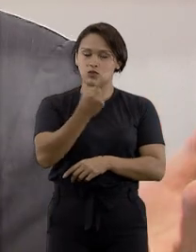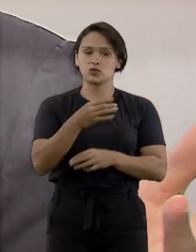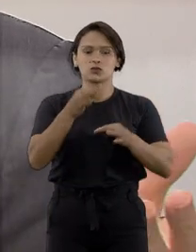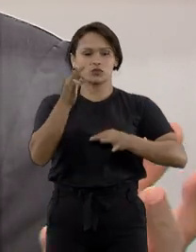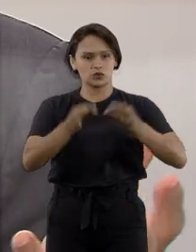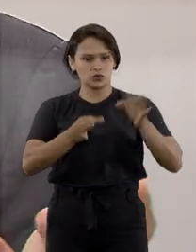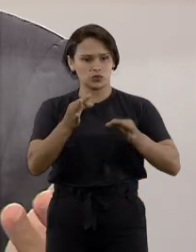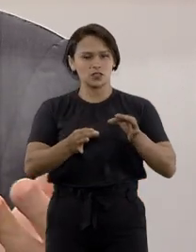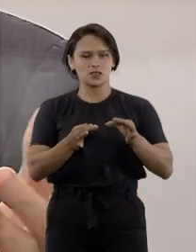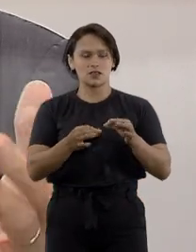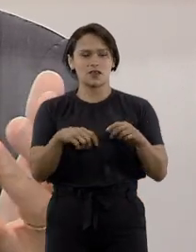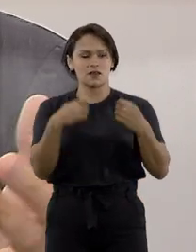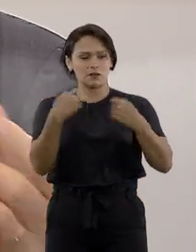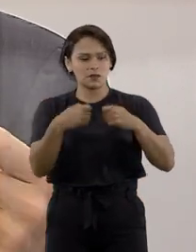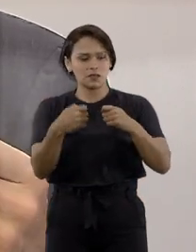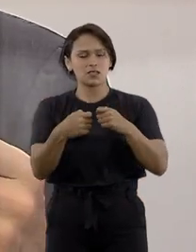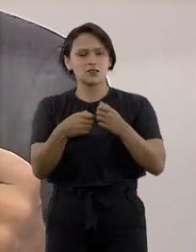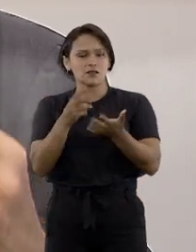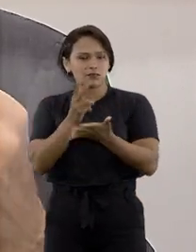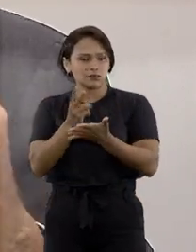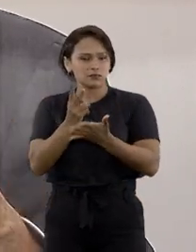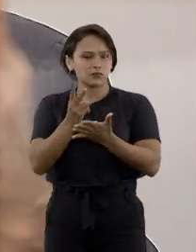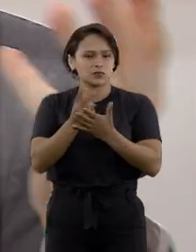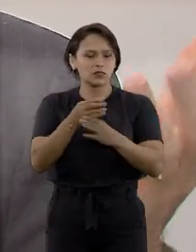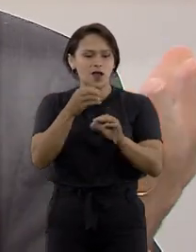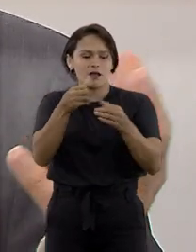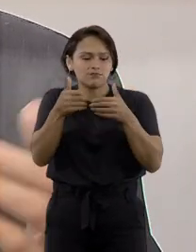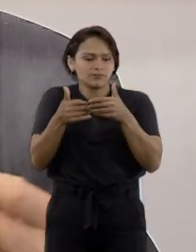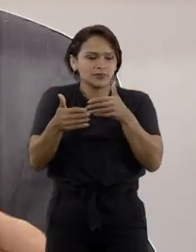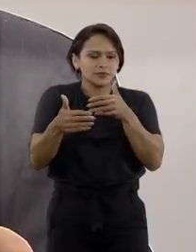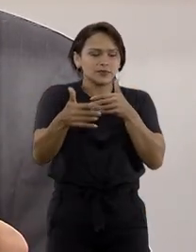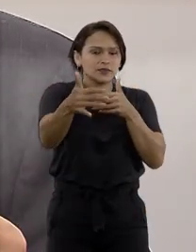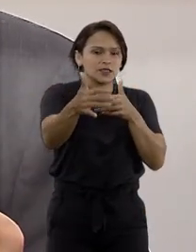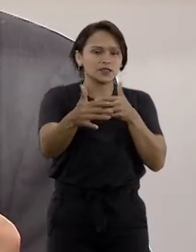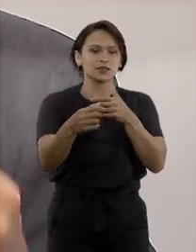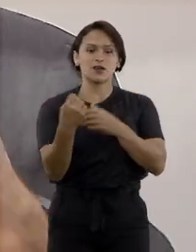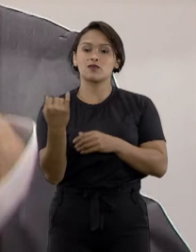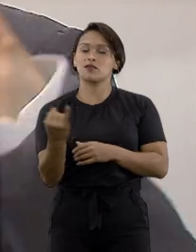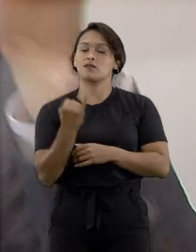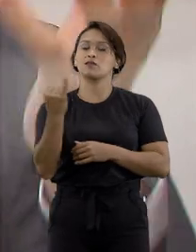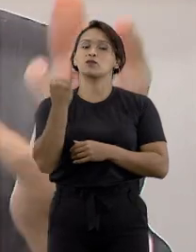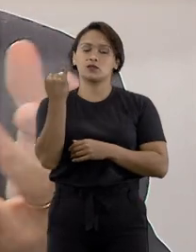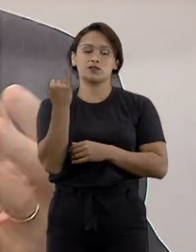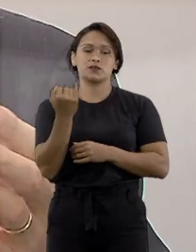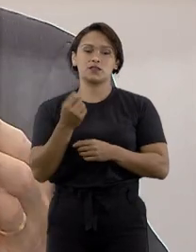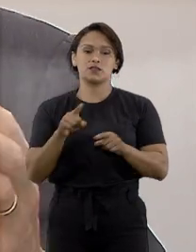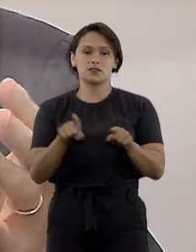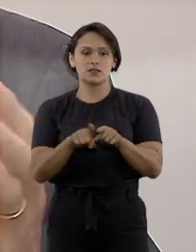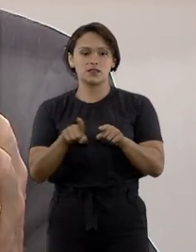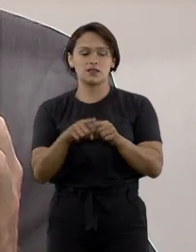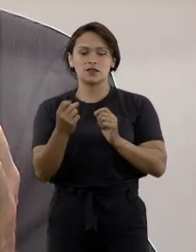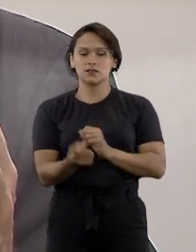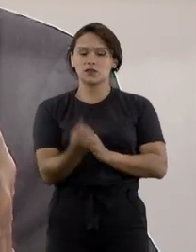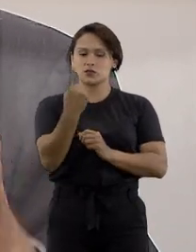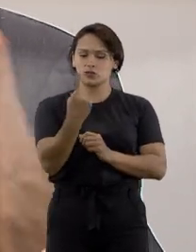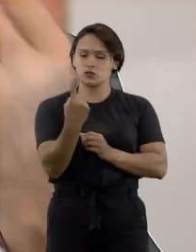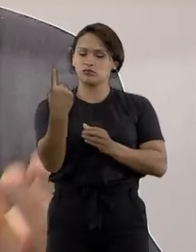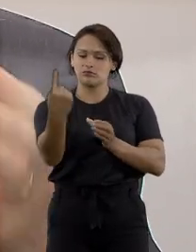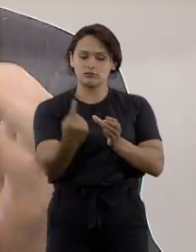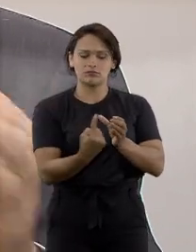não pode perder a dimensão de sua unidade. E essa unidade faz com que